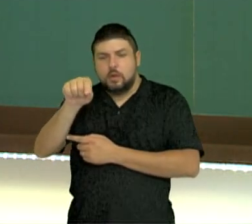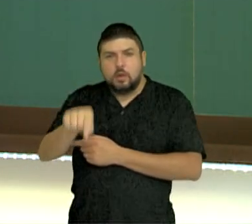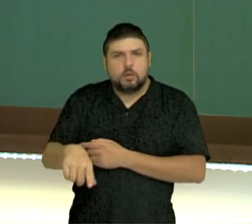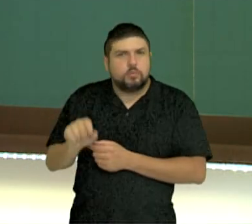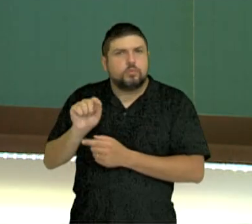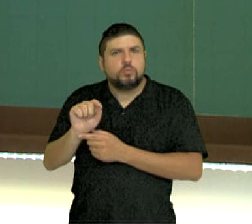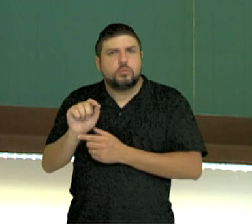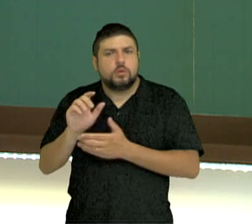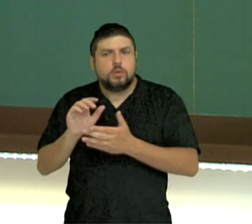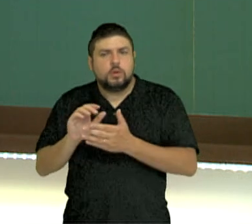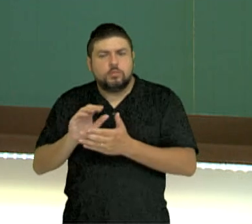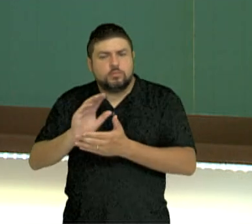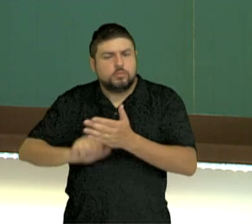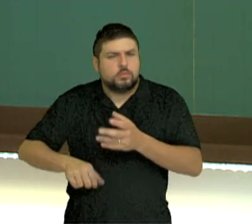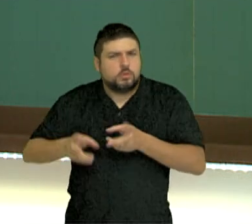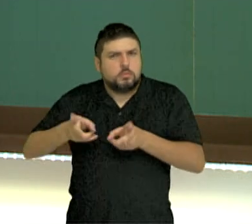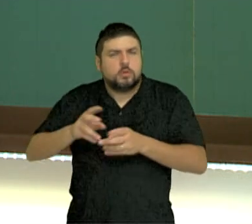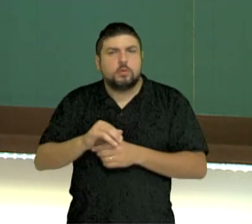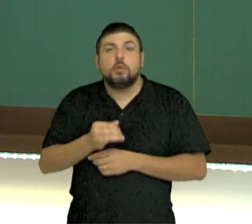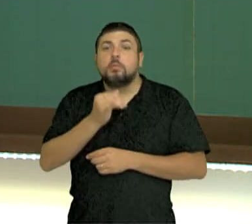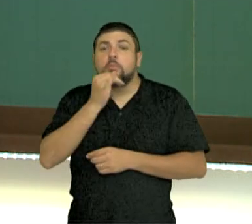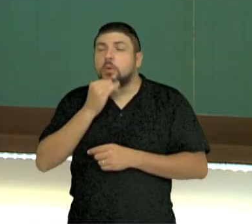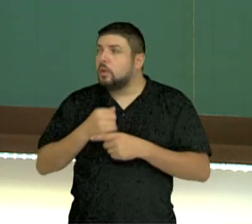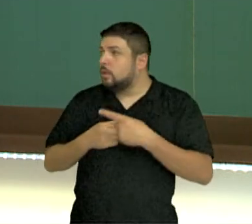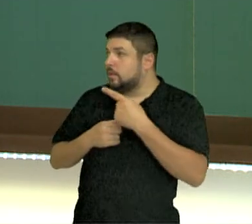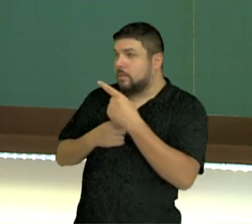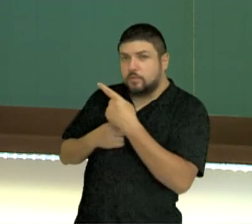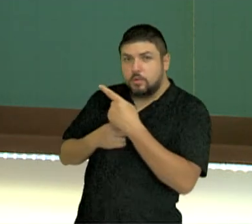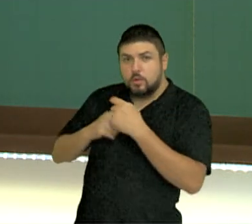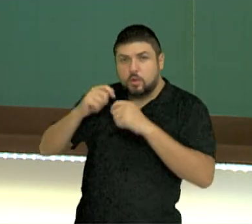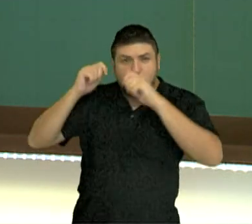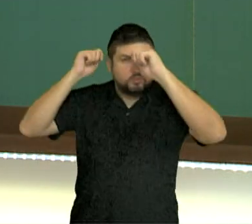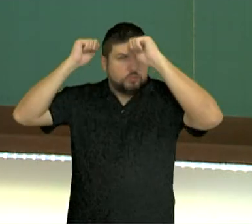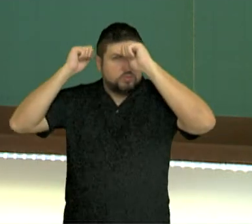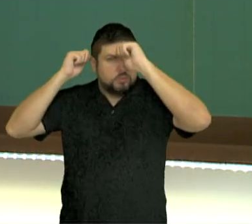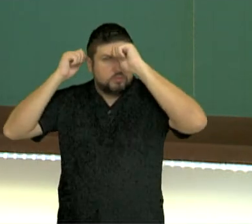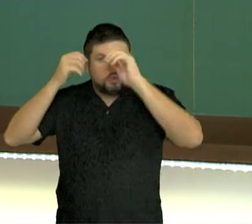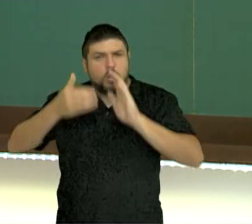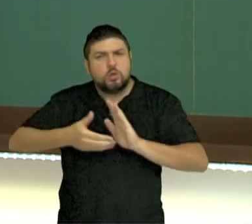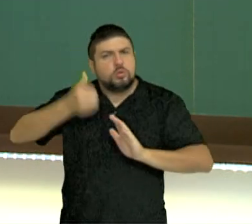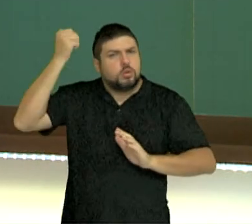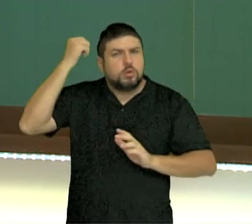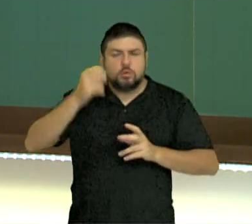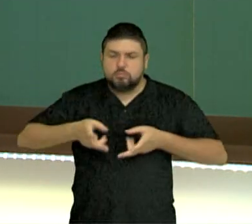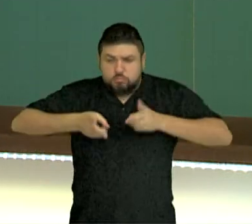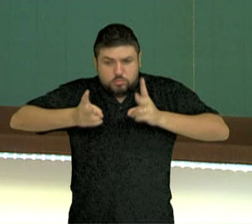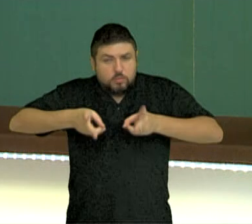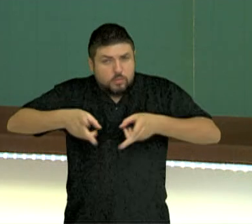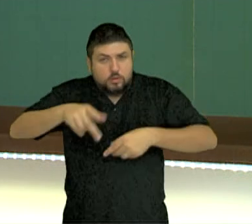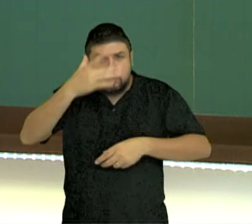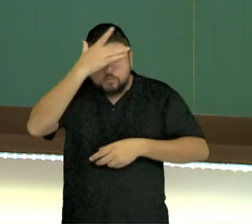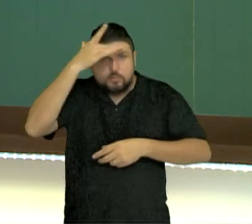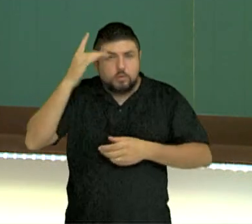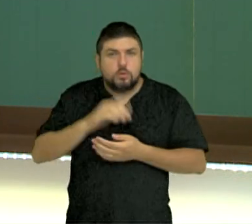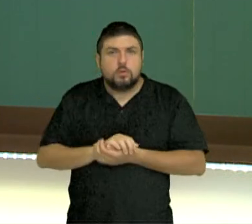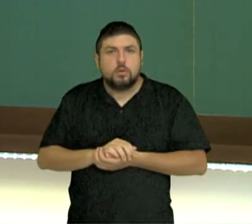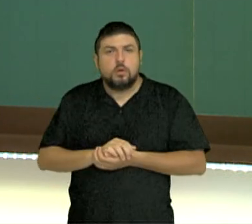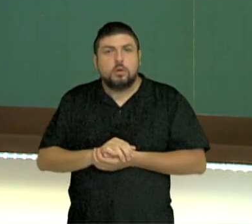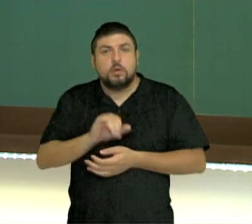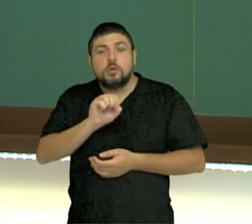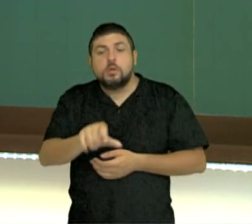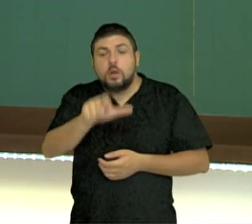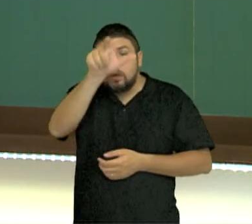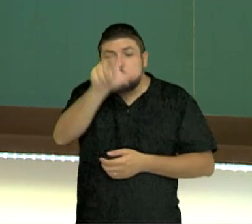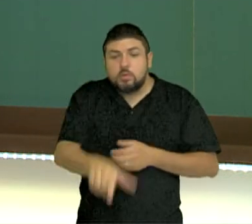pessoa, ela não vai deixar de ser pessoa. Vai continuar sendo pessoa. Aqui, eu retirei a pessoa da imagem. Então,